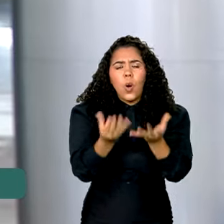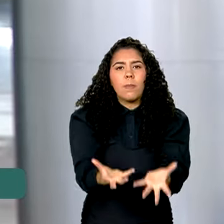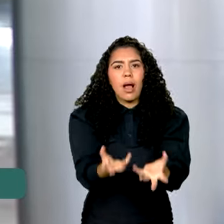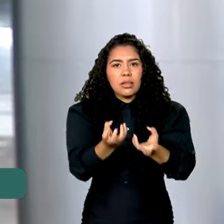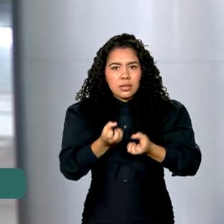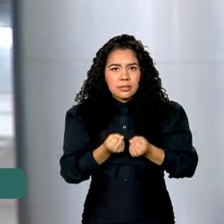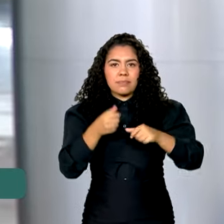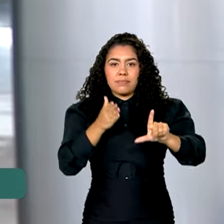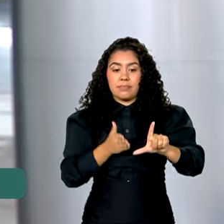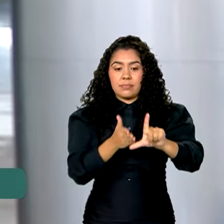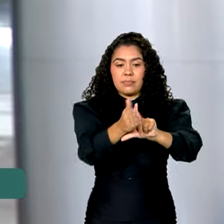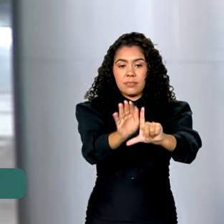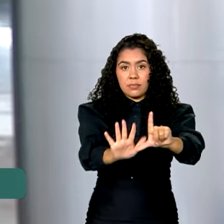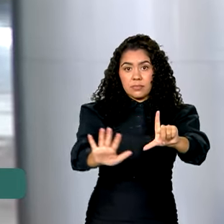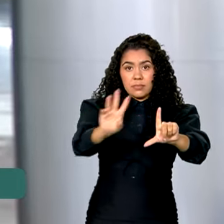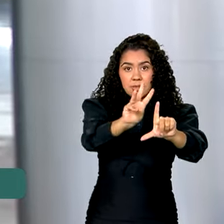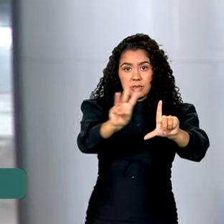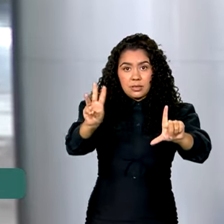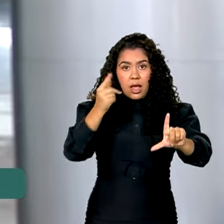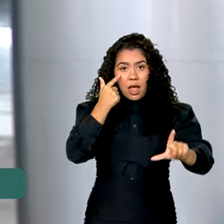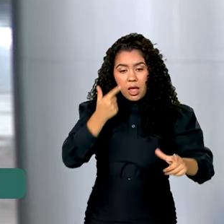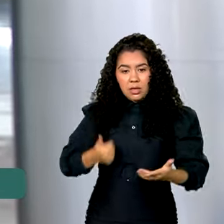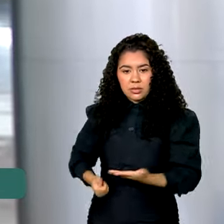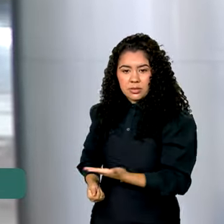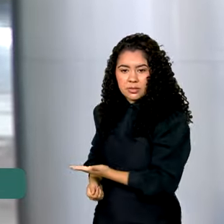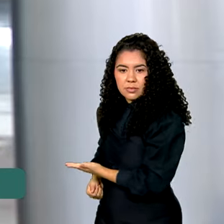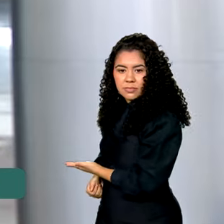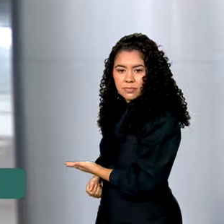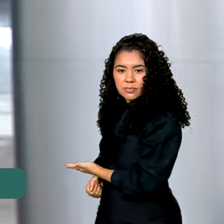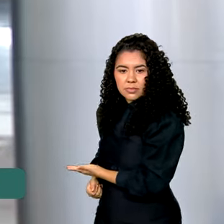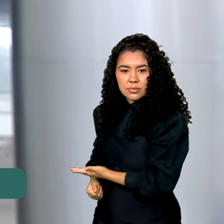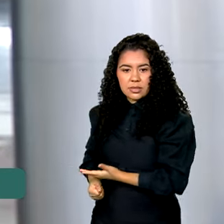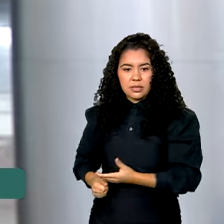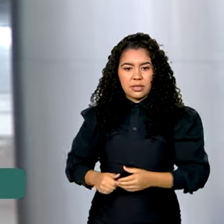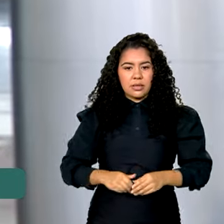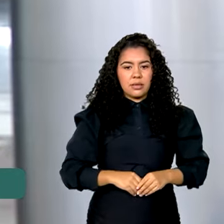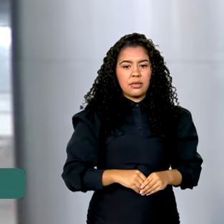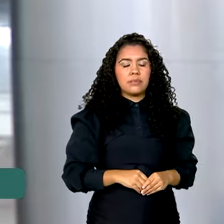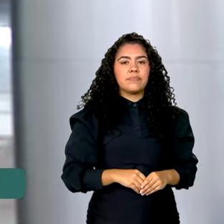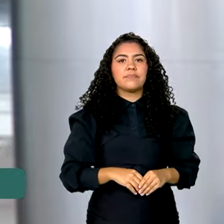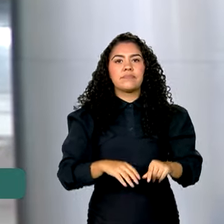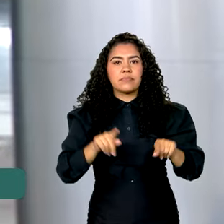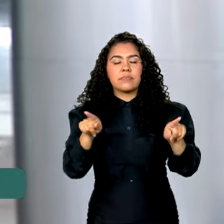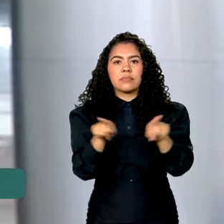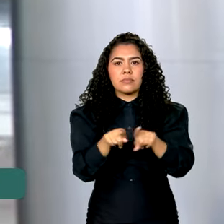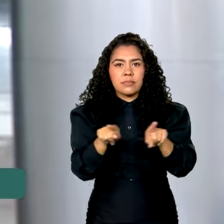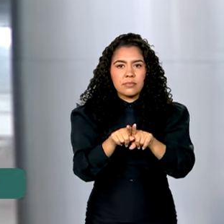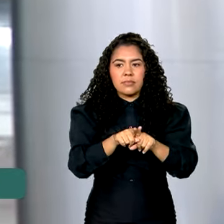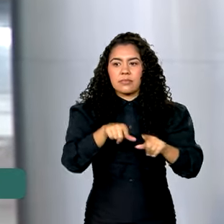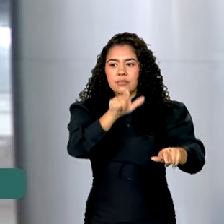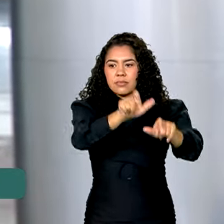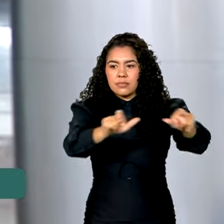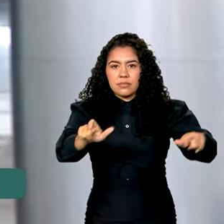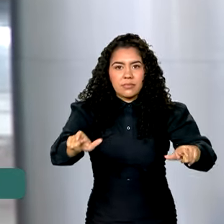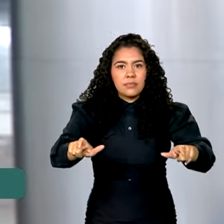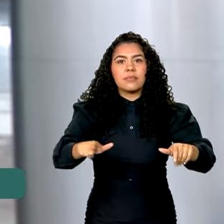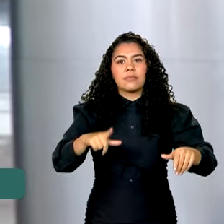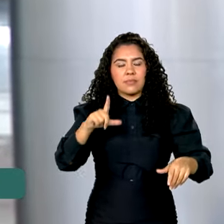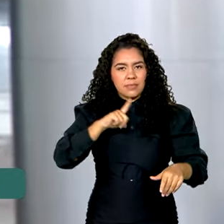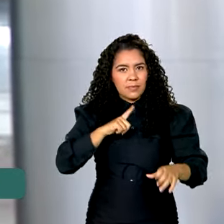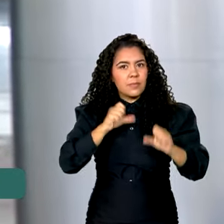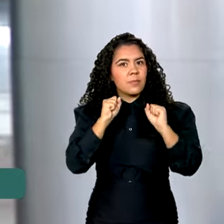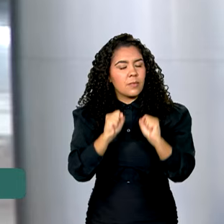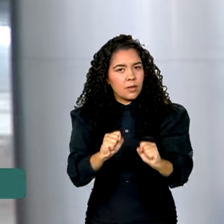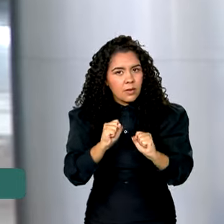internet no portal Emprega Brasil Empregador. O requerimento dos empregados domésticos também pode ser